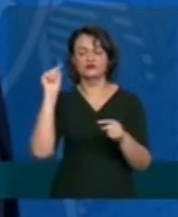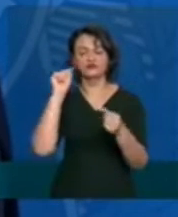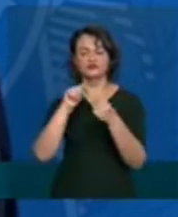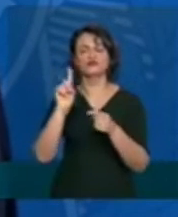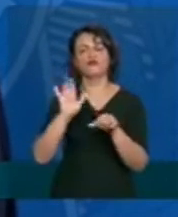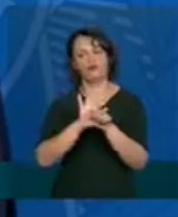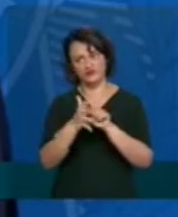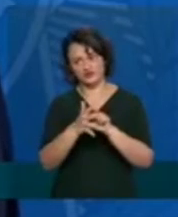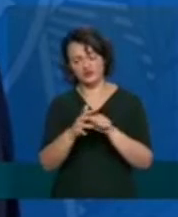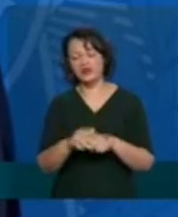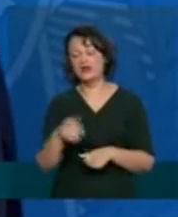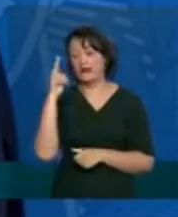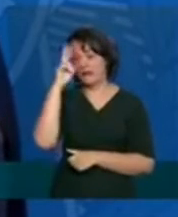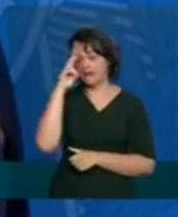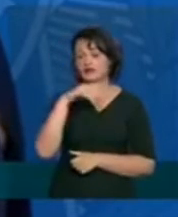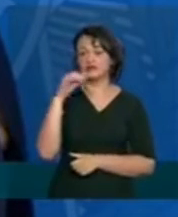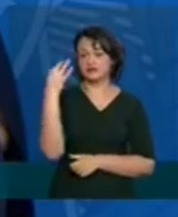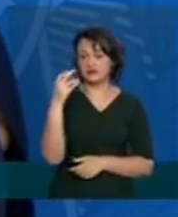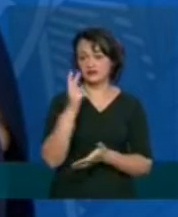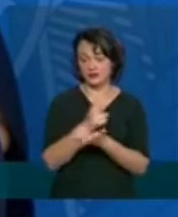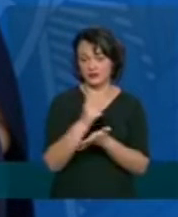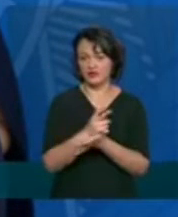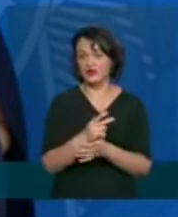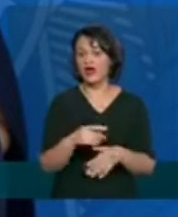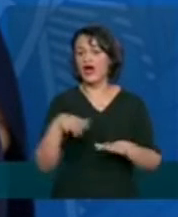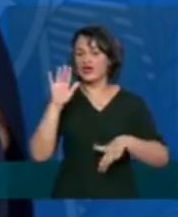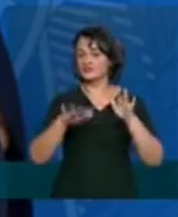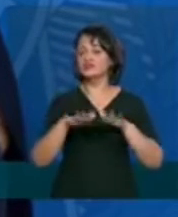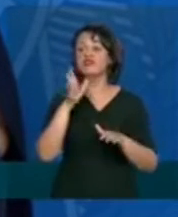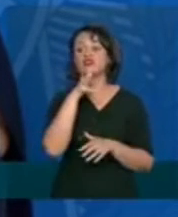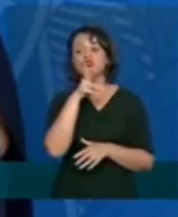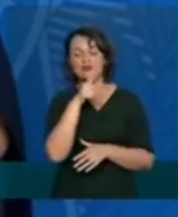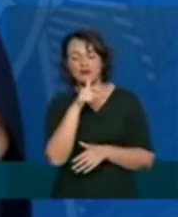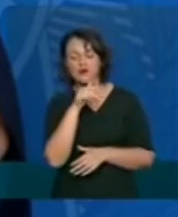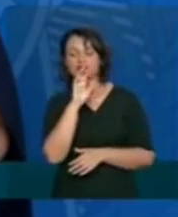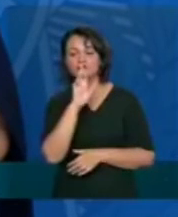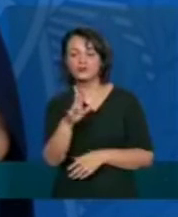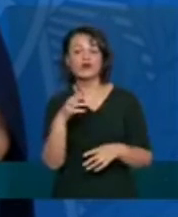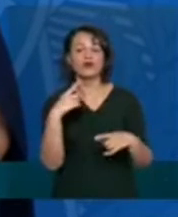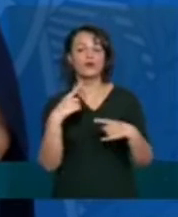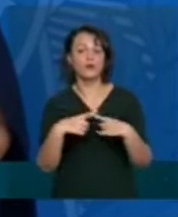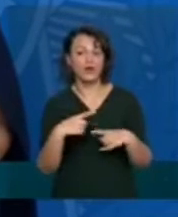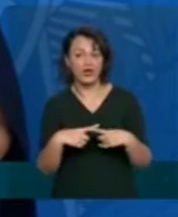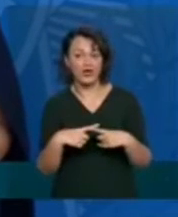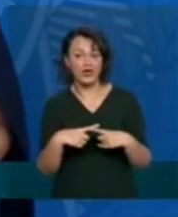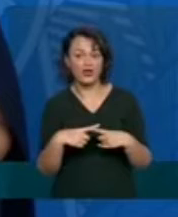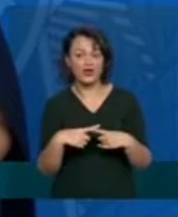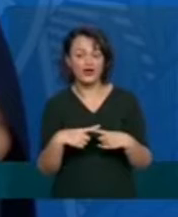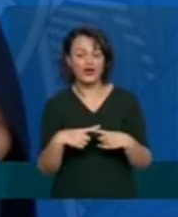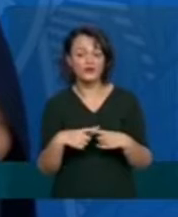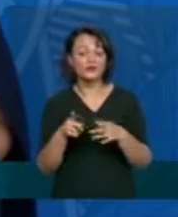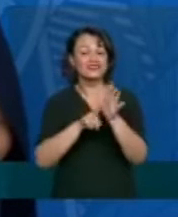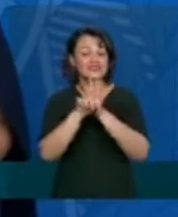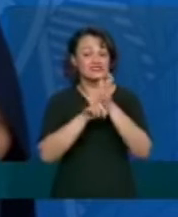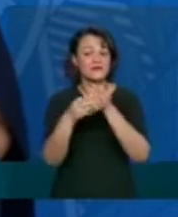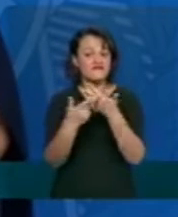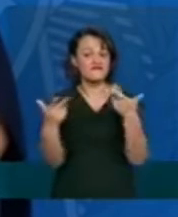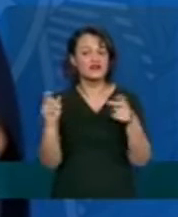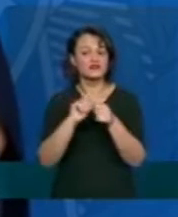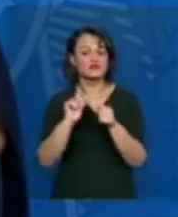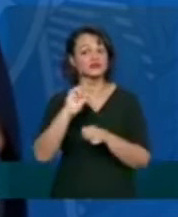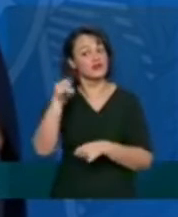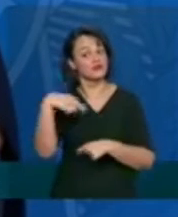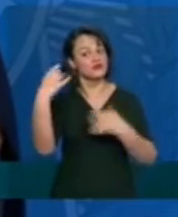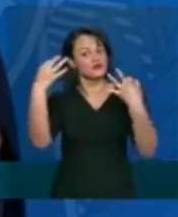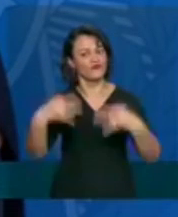lembrar sempre que a demora ou às vezes o atraso se deve principalmente pela quantidade de exames que estão sendo